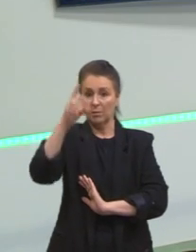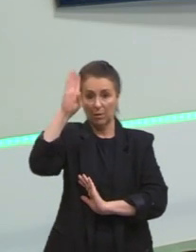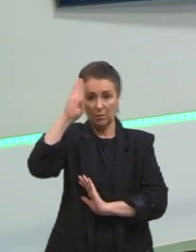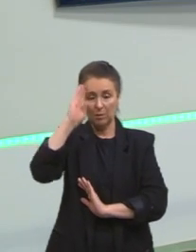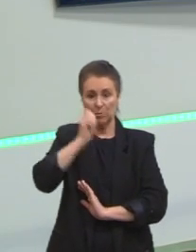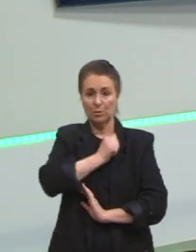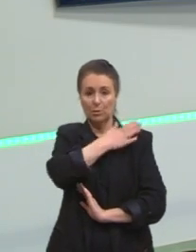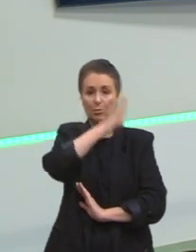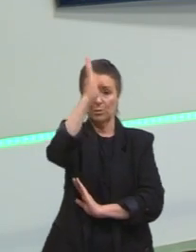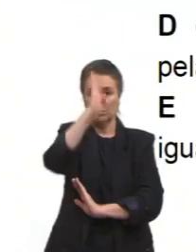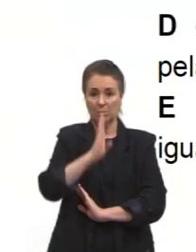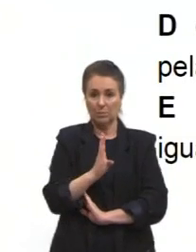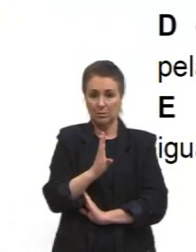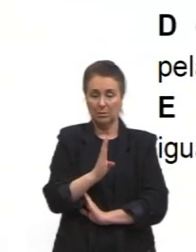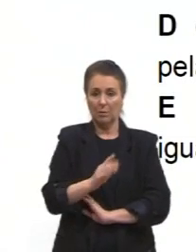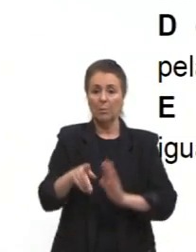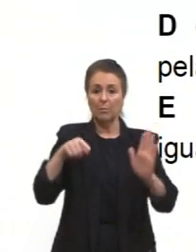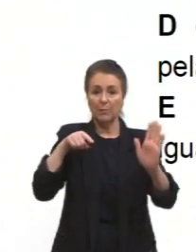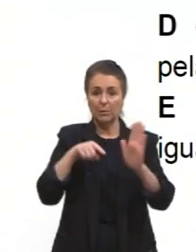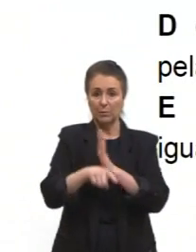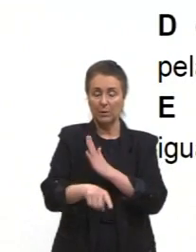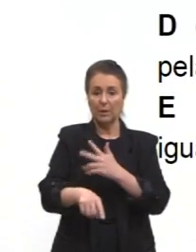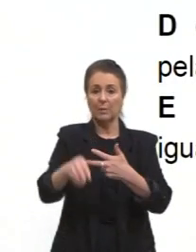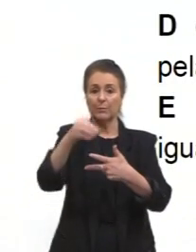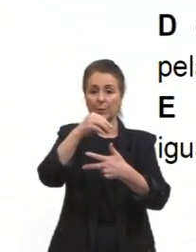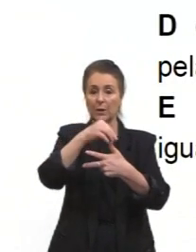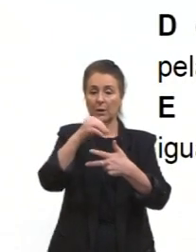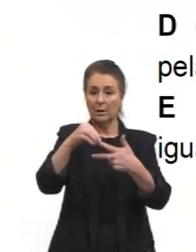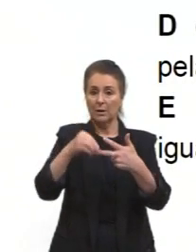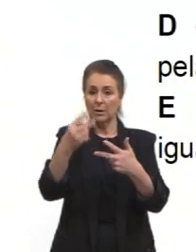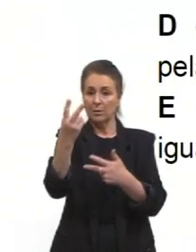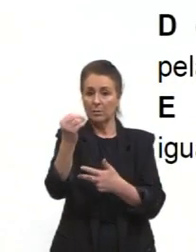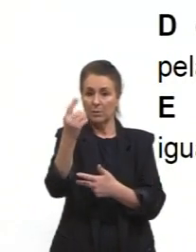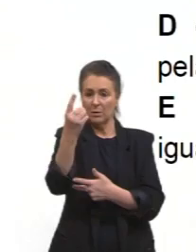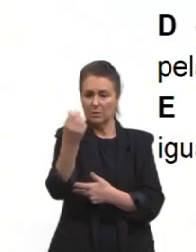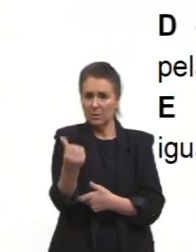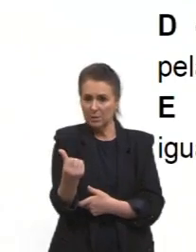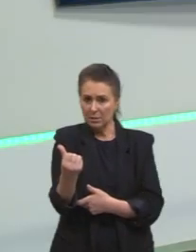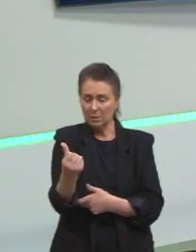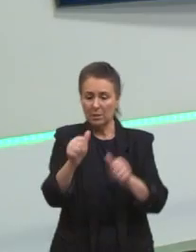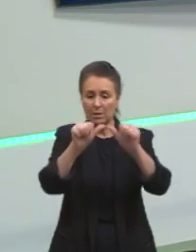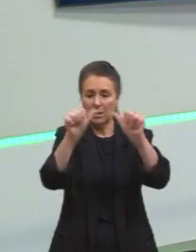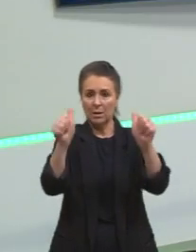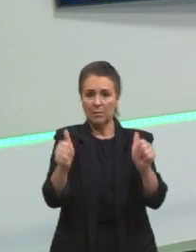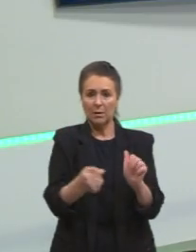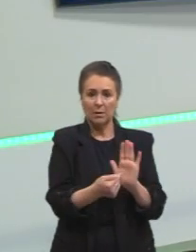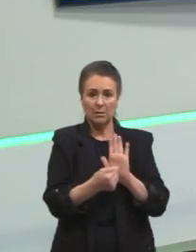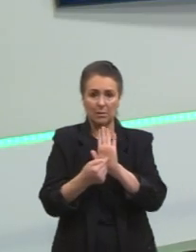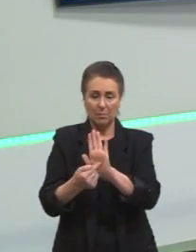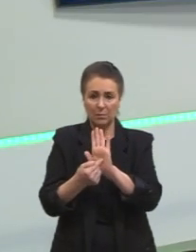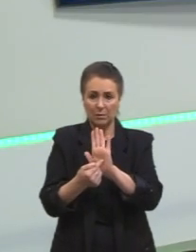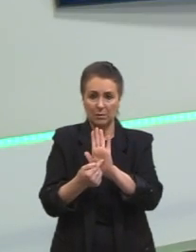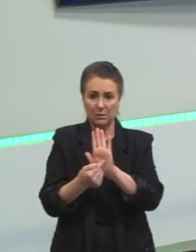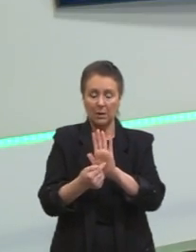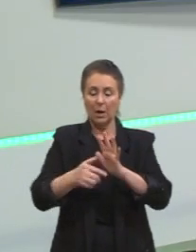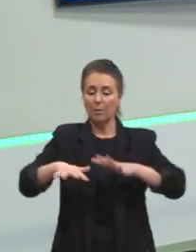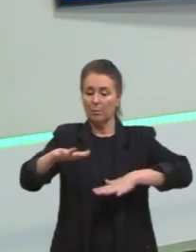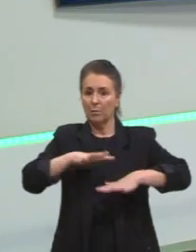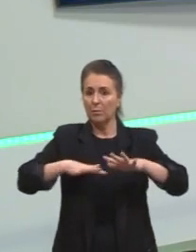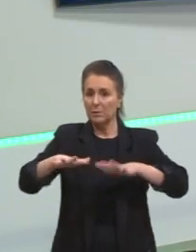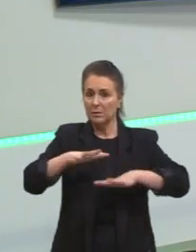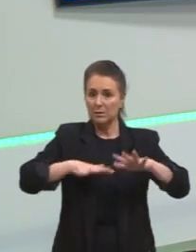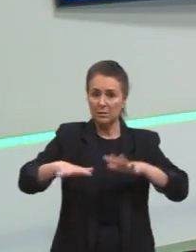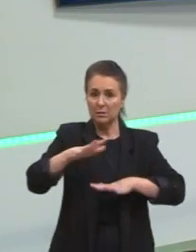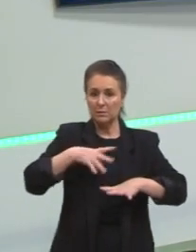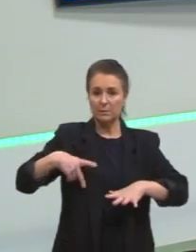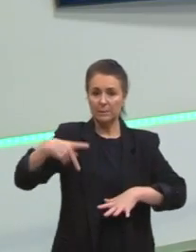E aqui uma questão do Enem 2016. A imagem faz referência a uma intensa mobilização popular